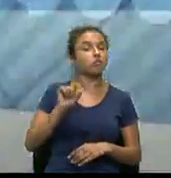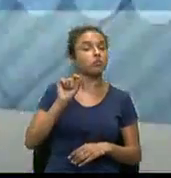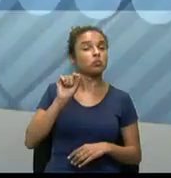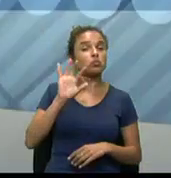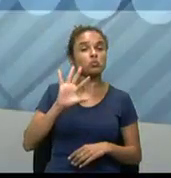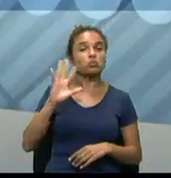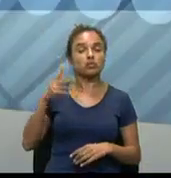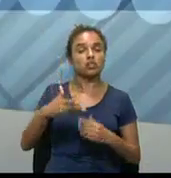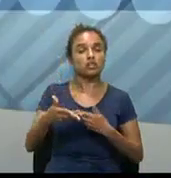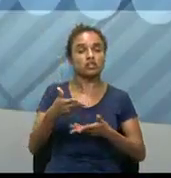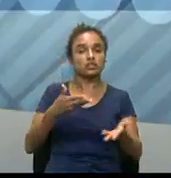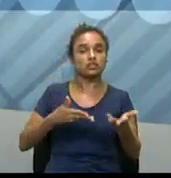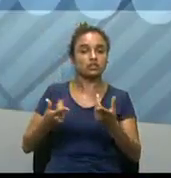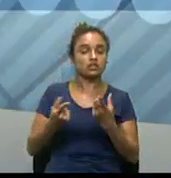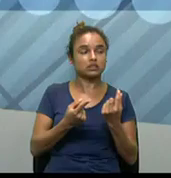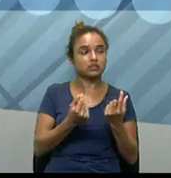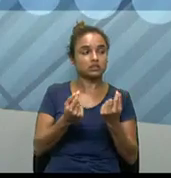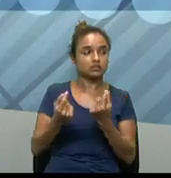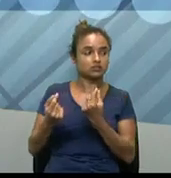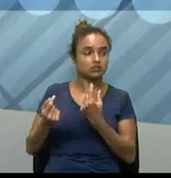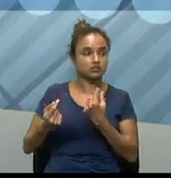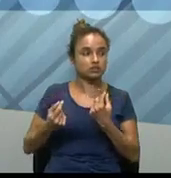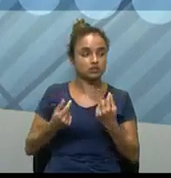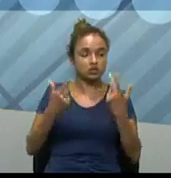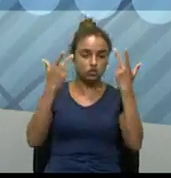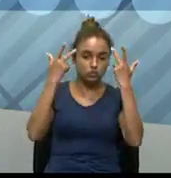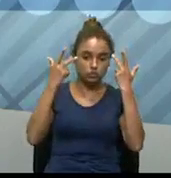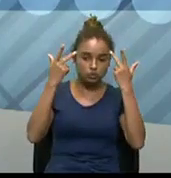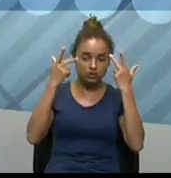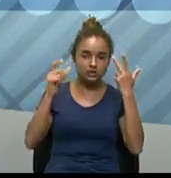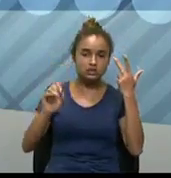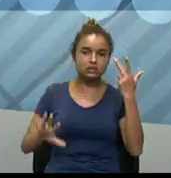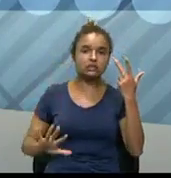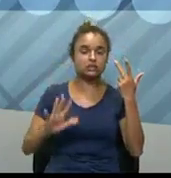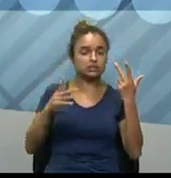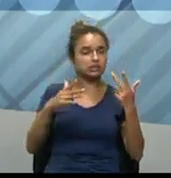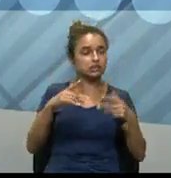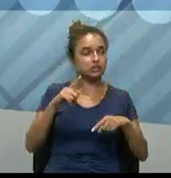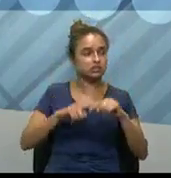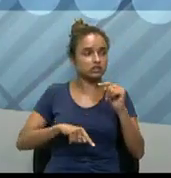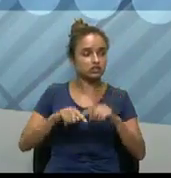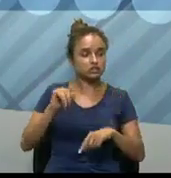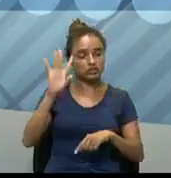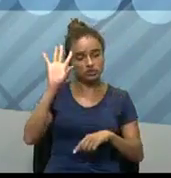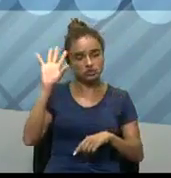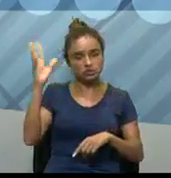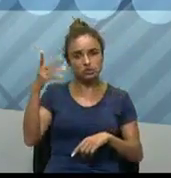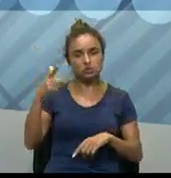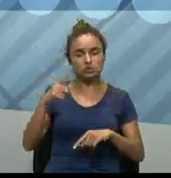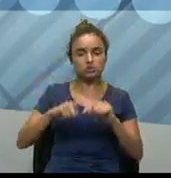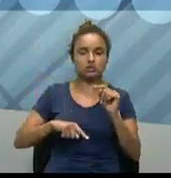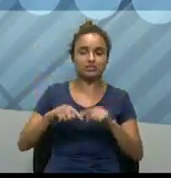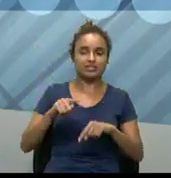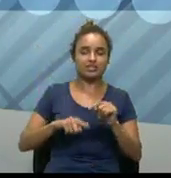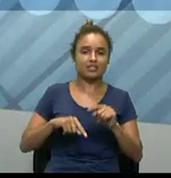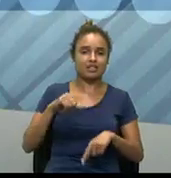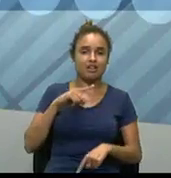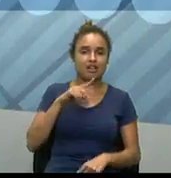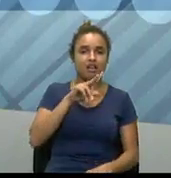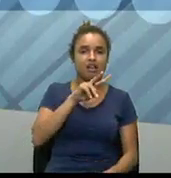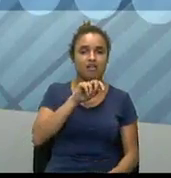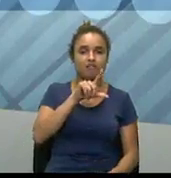financeira normal, pessoal? De repente, acontece ali alguma coisa ali, sei lá, passei o valor errado,